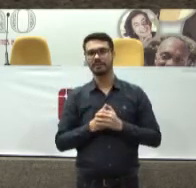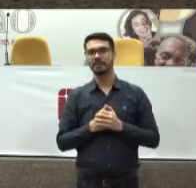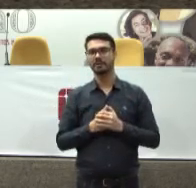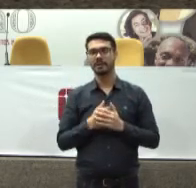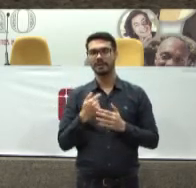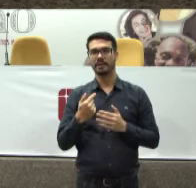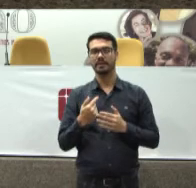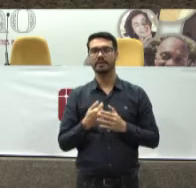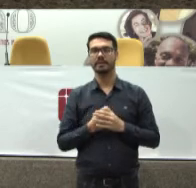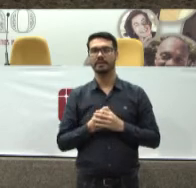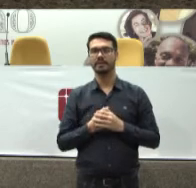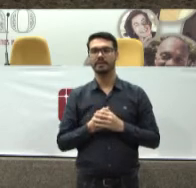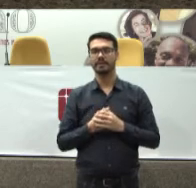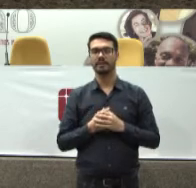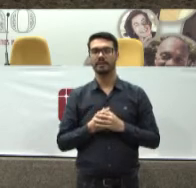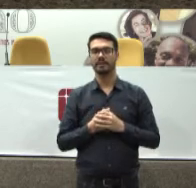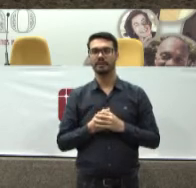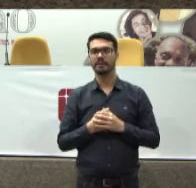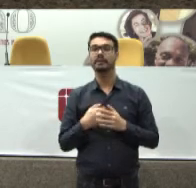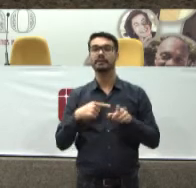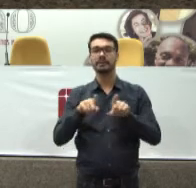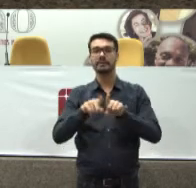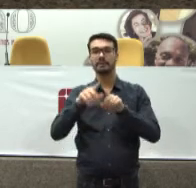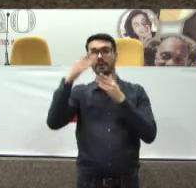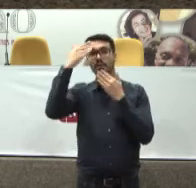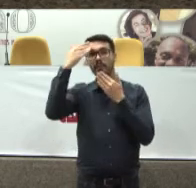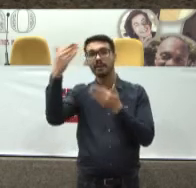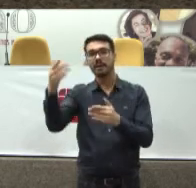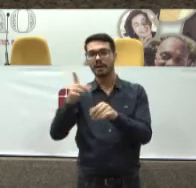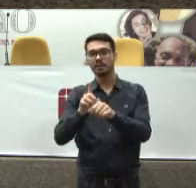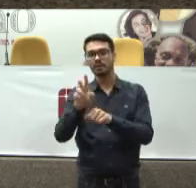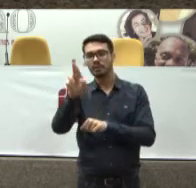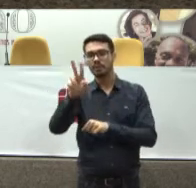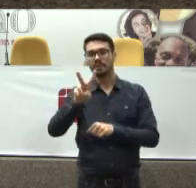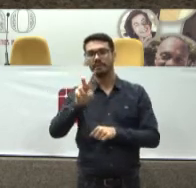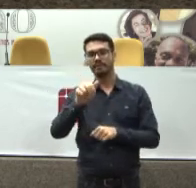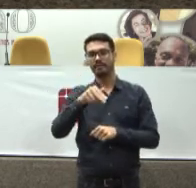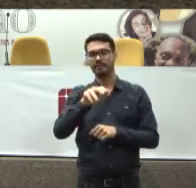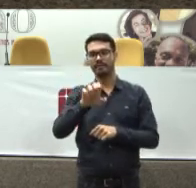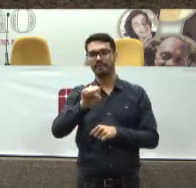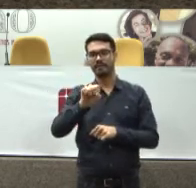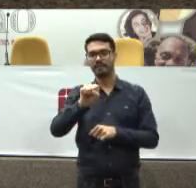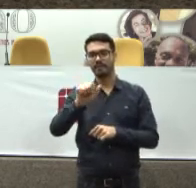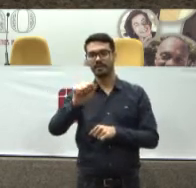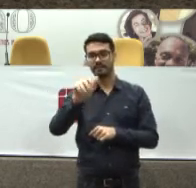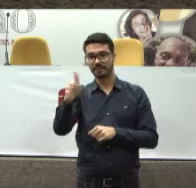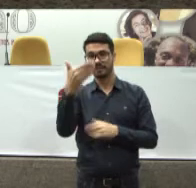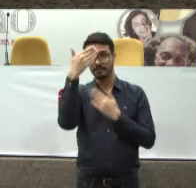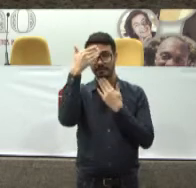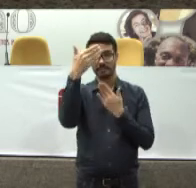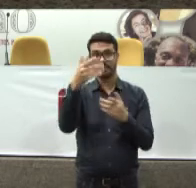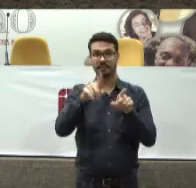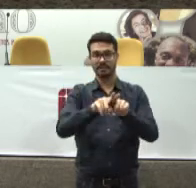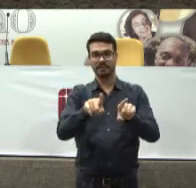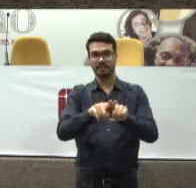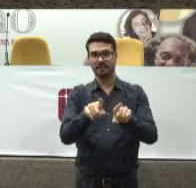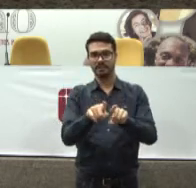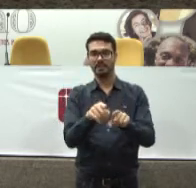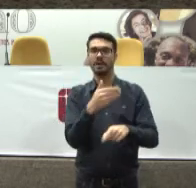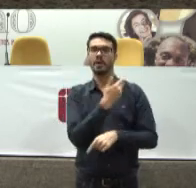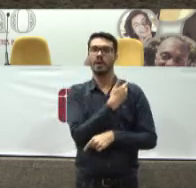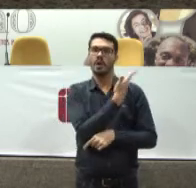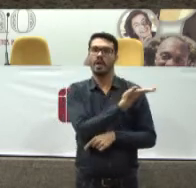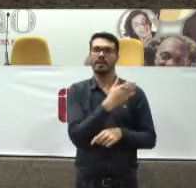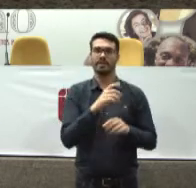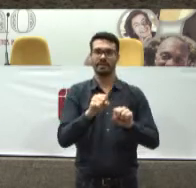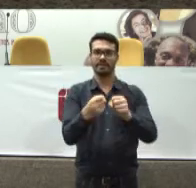Público E faço esse agradecimento No nome do Dr. Vanes Que organizou De forma tão brilhante Esse evento Agradeço a presença Dos meus colegas De Defensoria